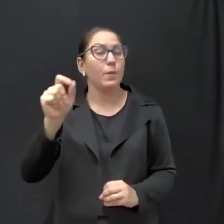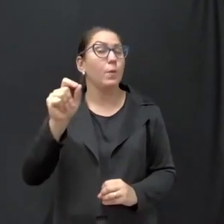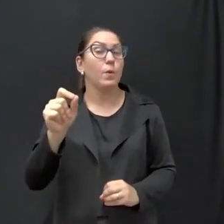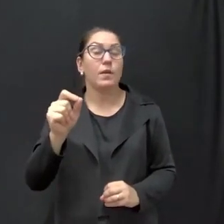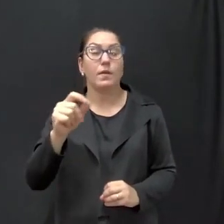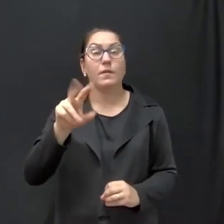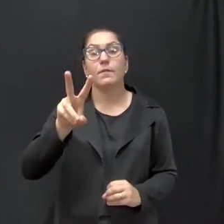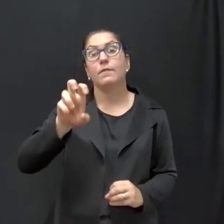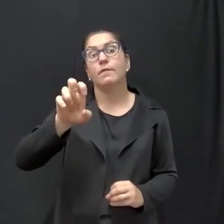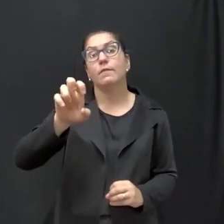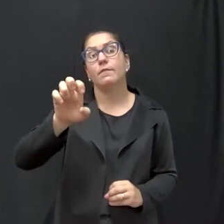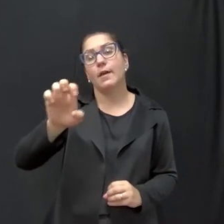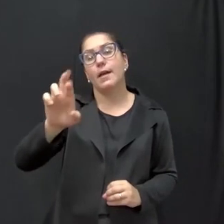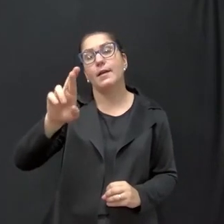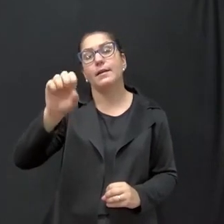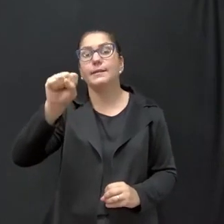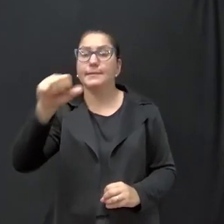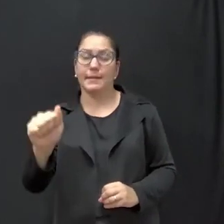versa?